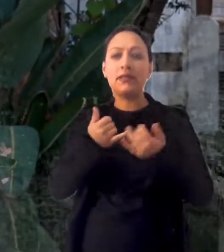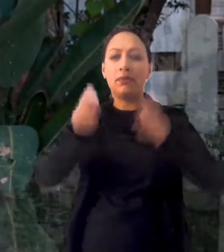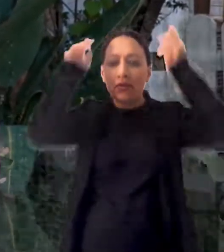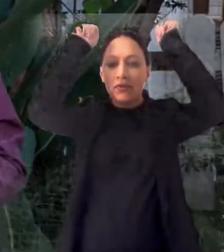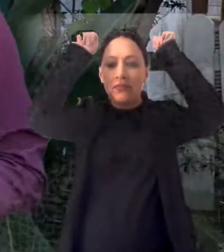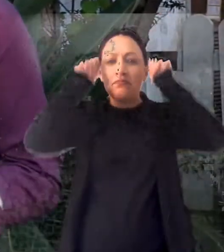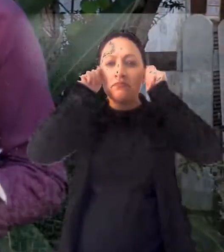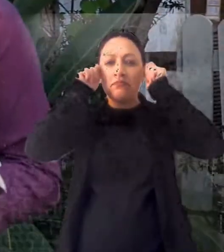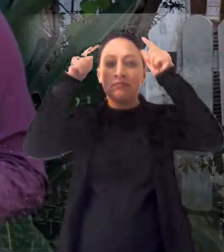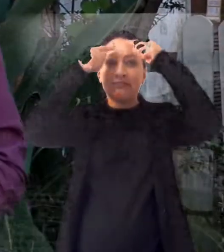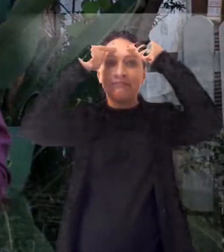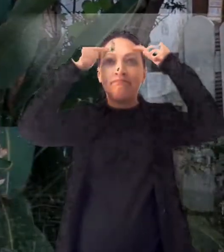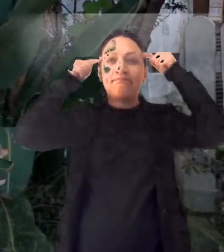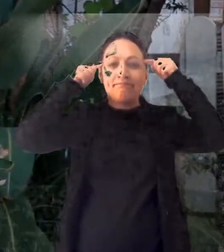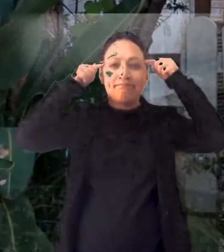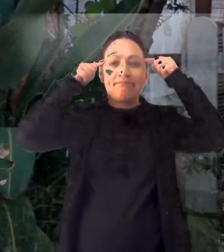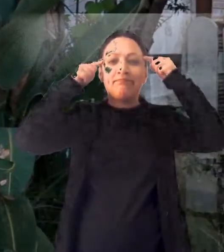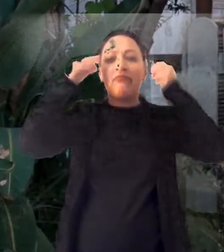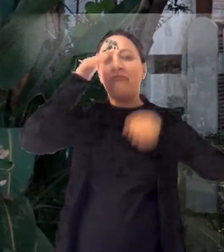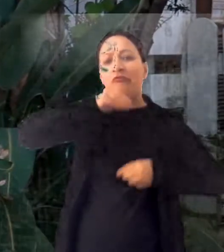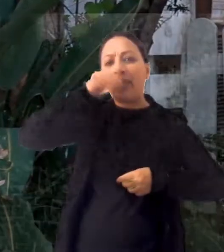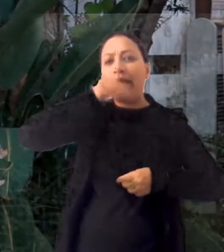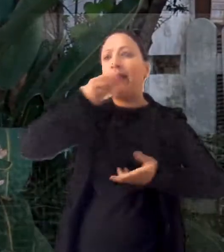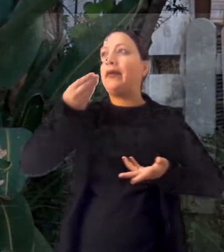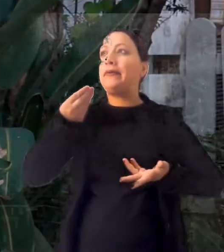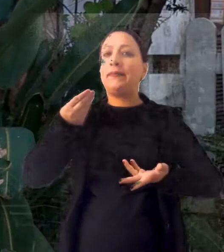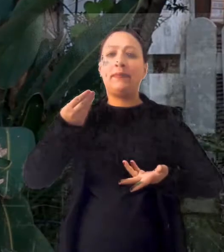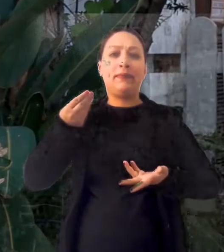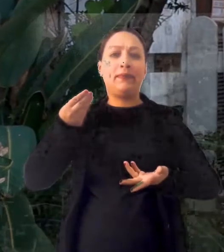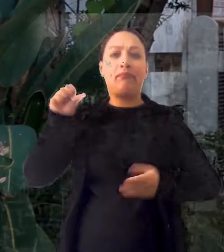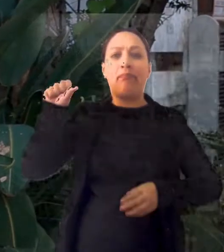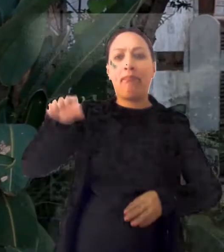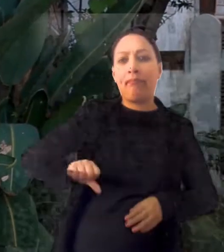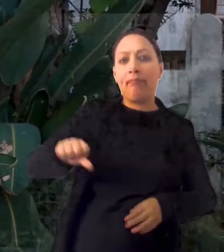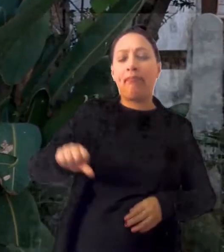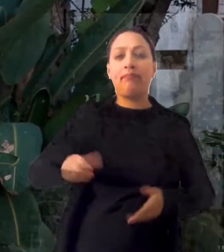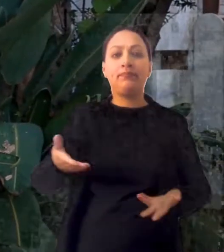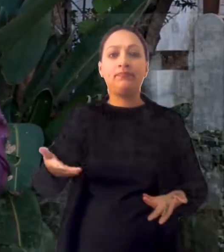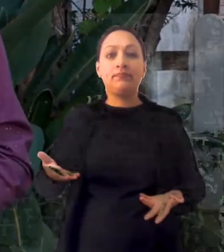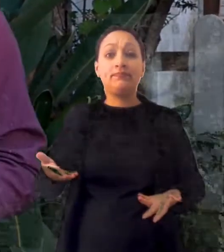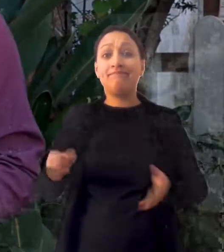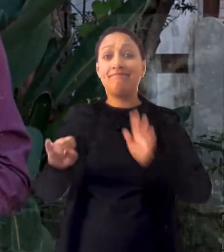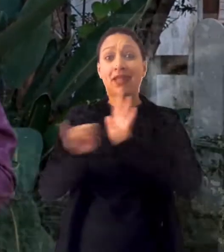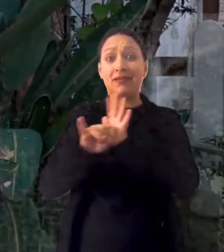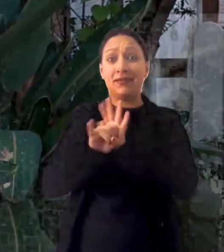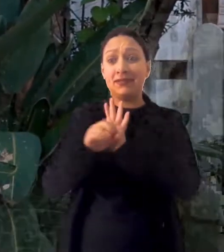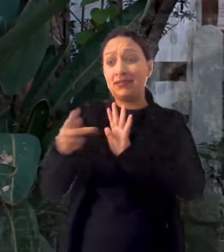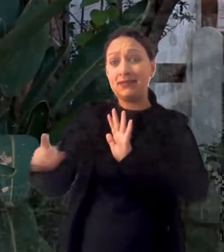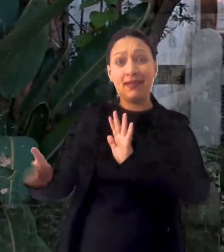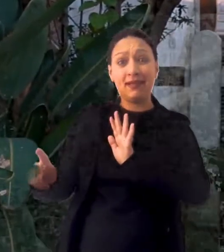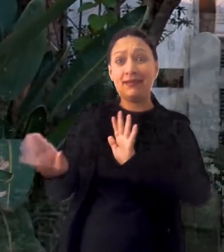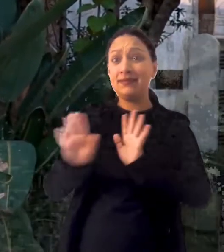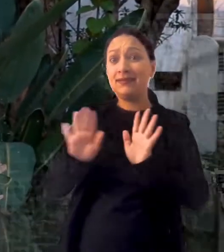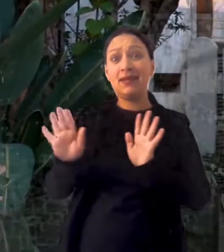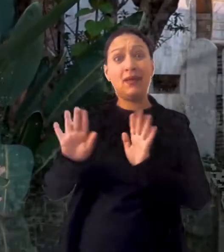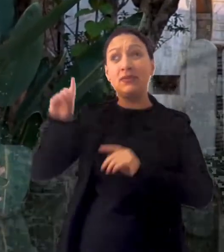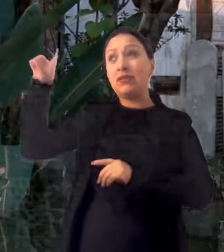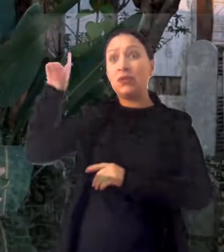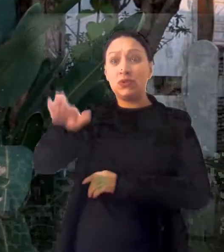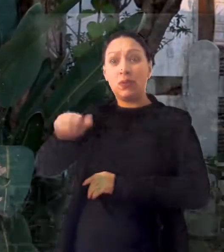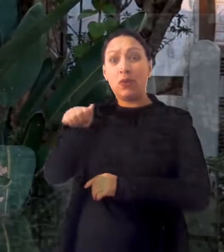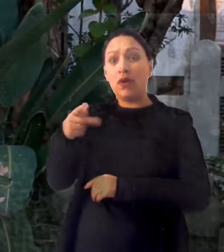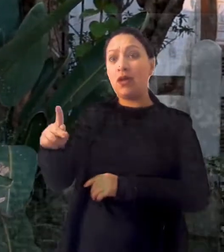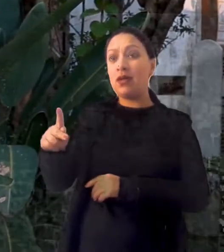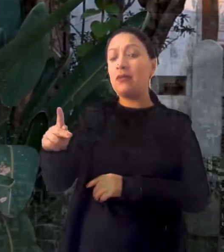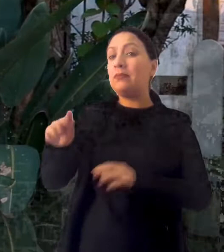assumido a carapuça aqui de fracassado, de frustrado, de fraqueza, porque